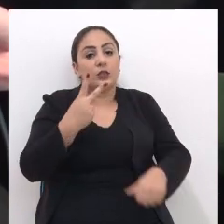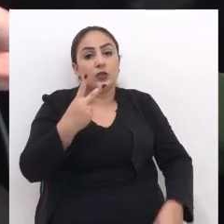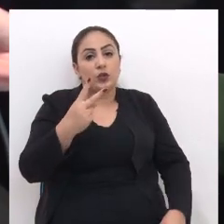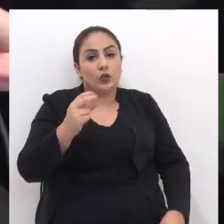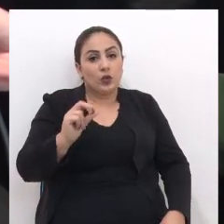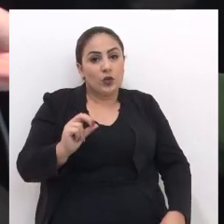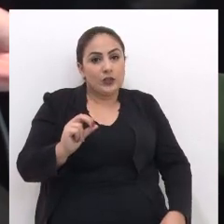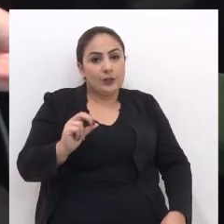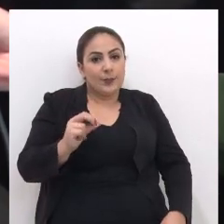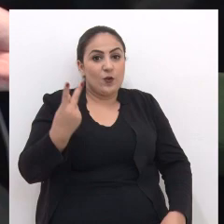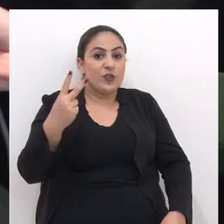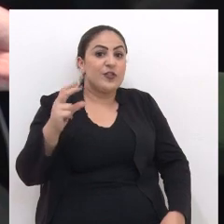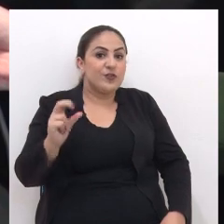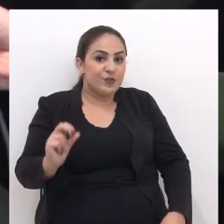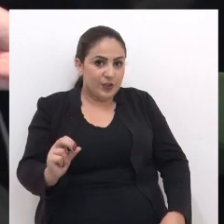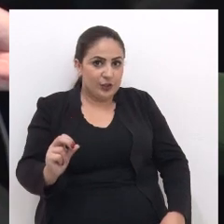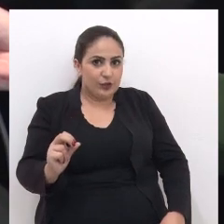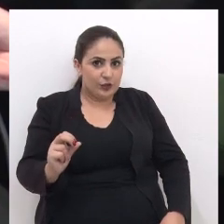2020